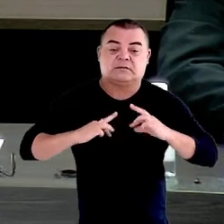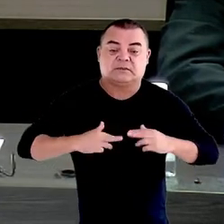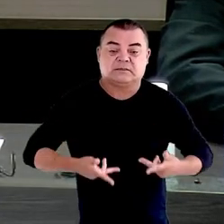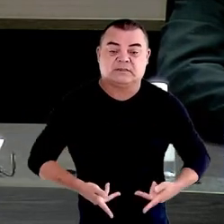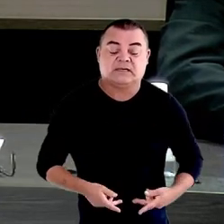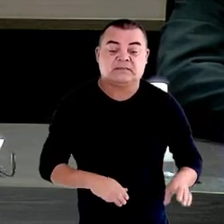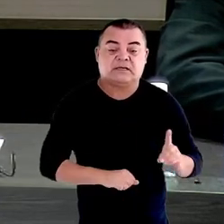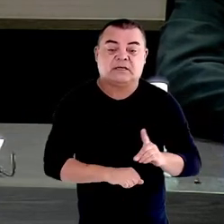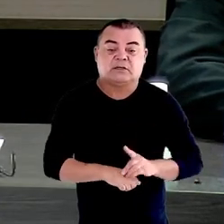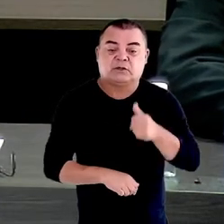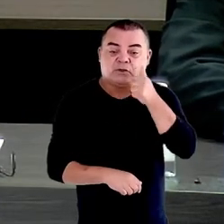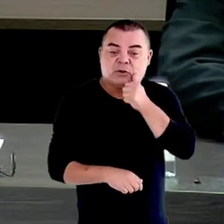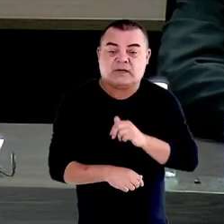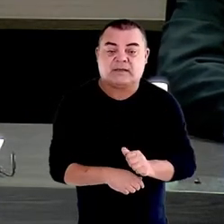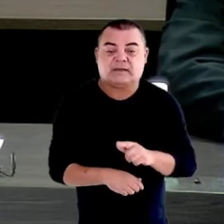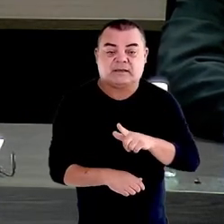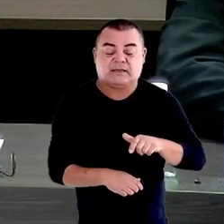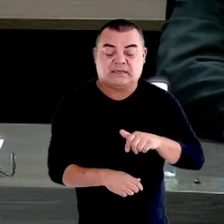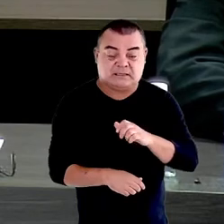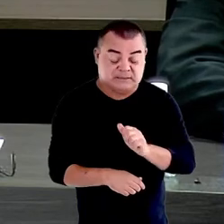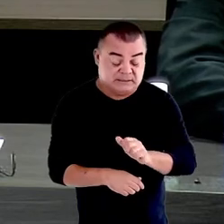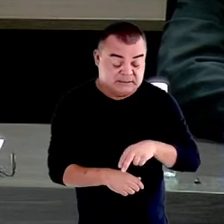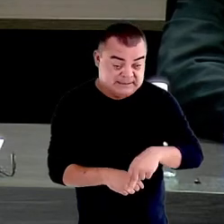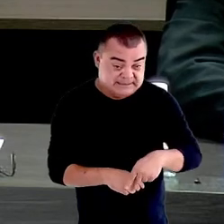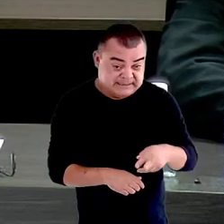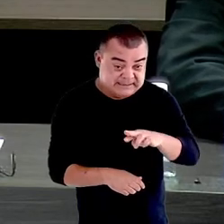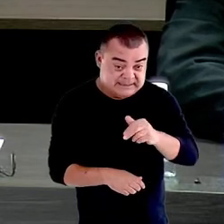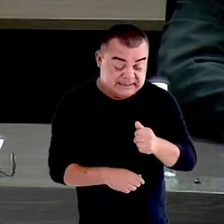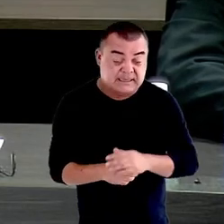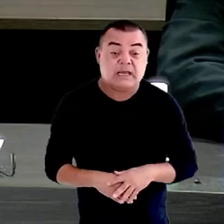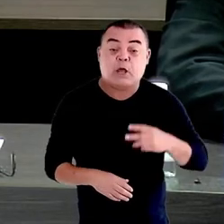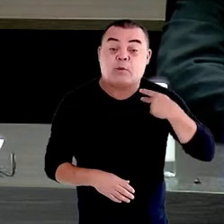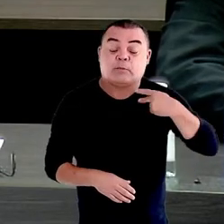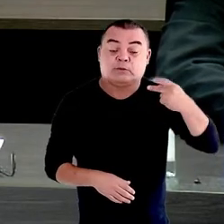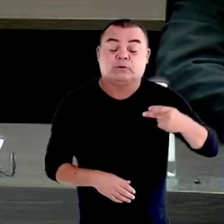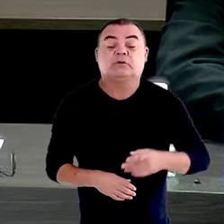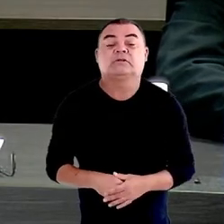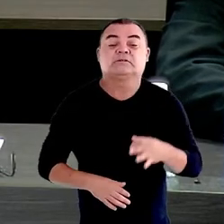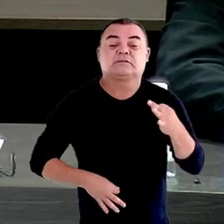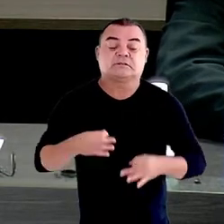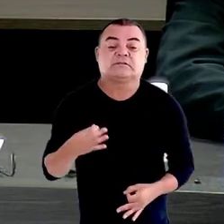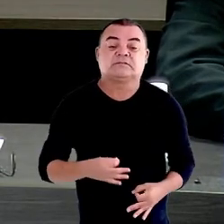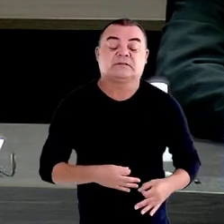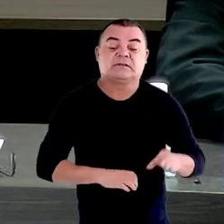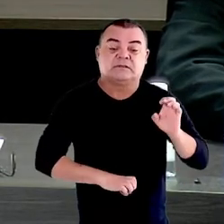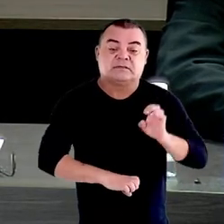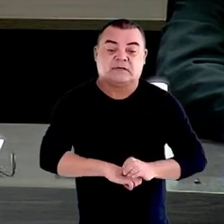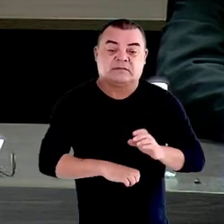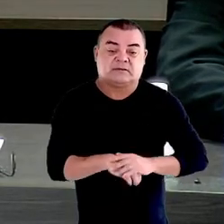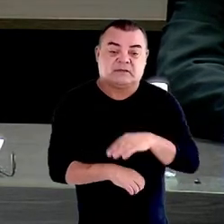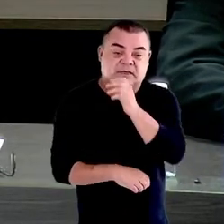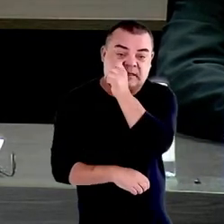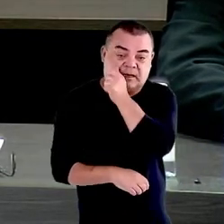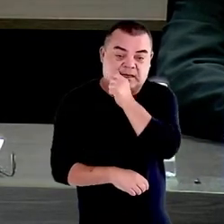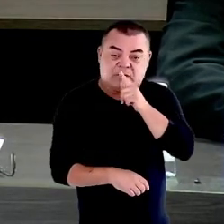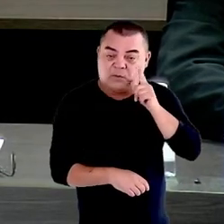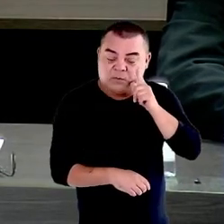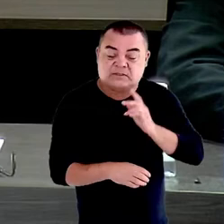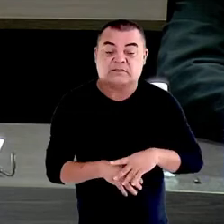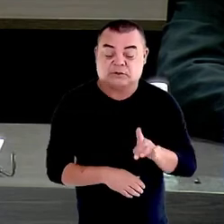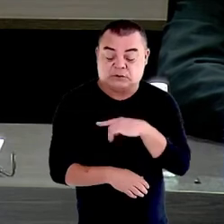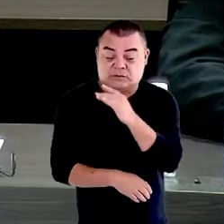a doutora Alexandra Boylen, que é promotora de Justiça do Estado de Alagoas e é a nossa coordenadora do GT